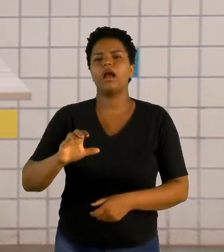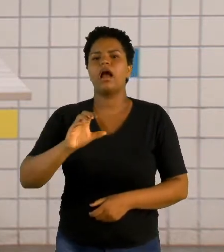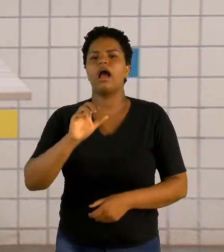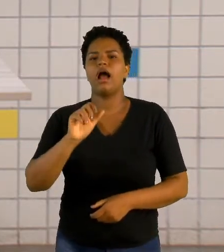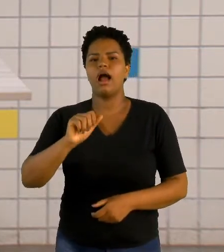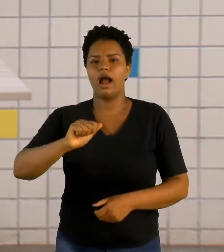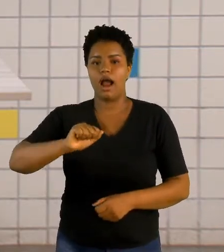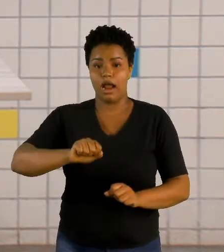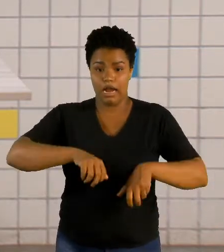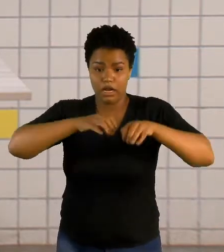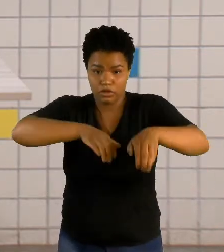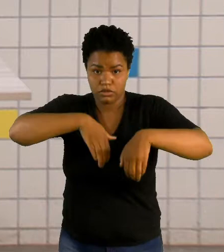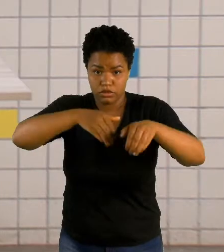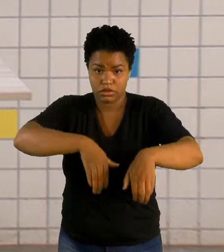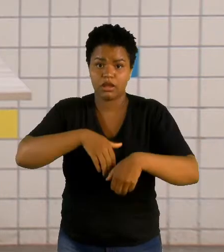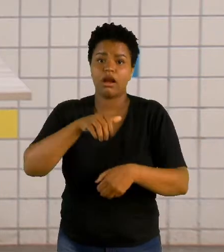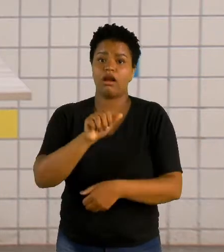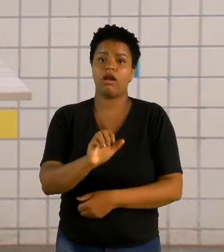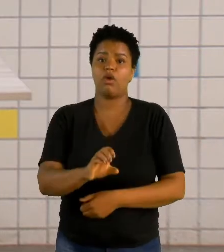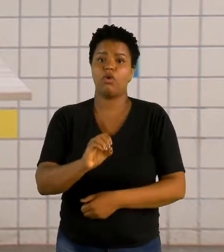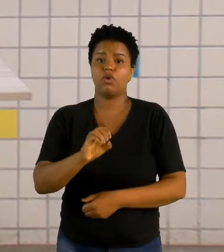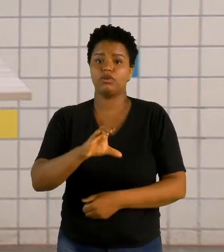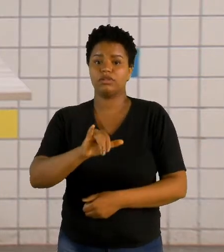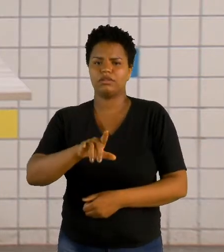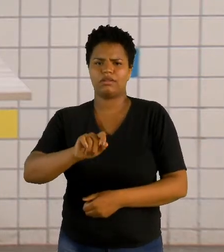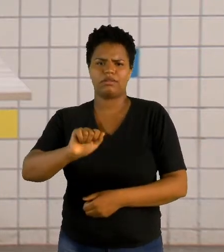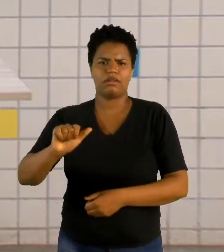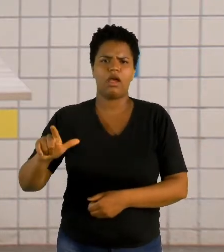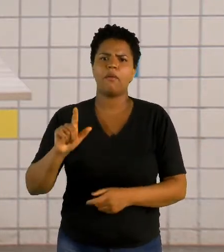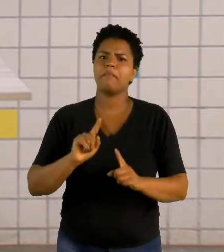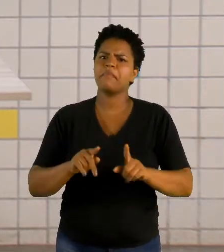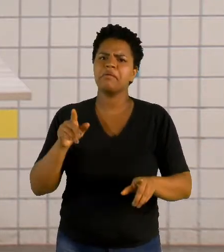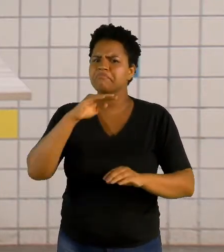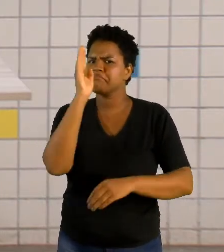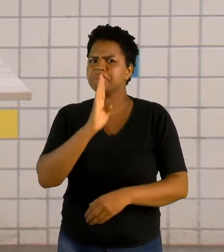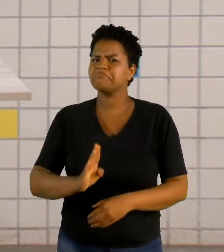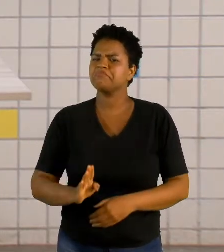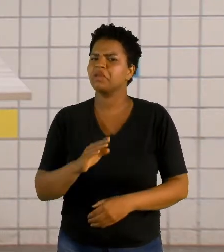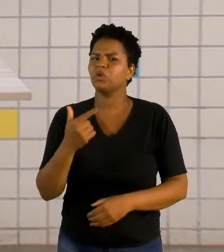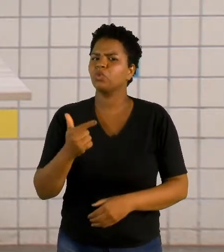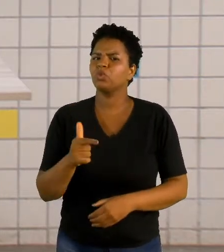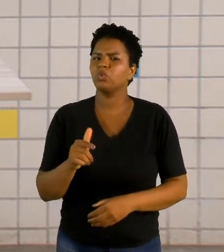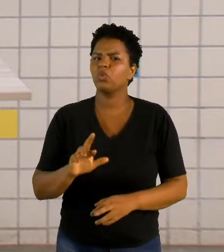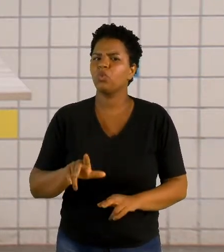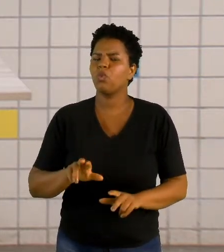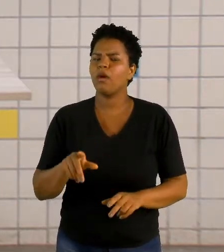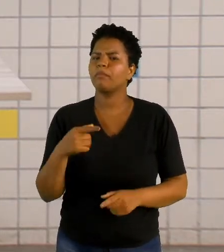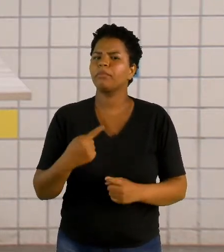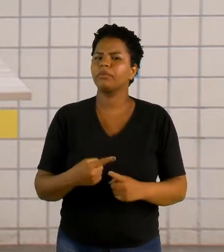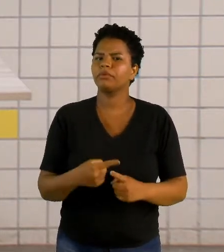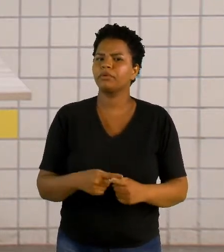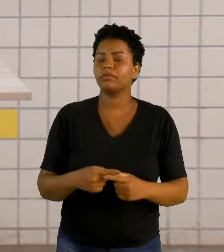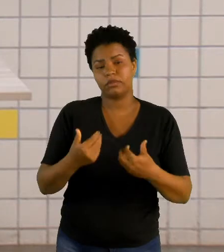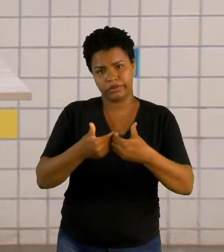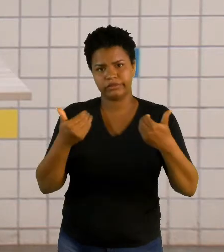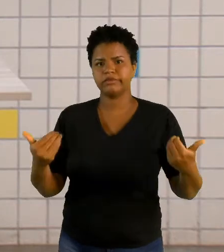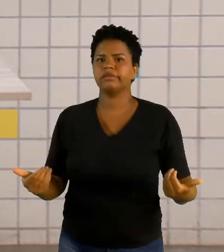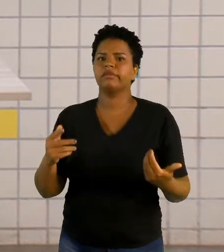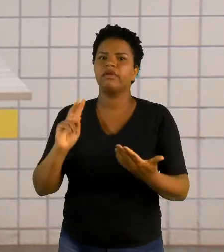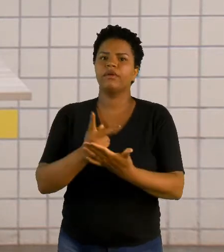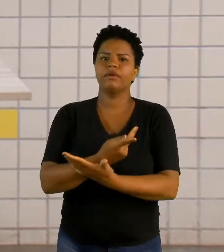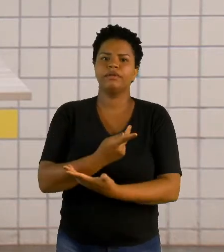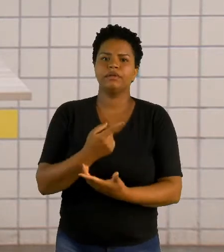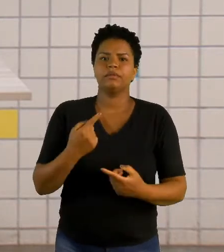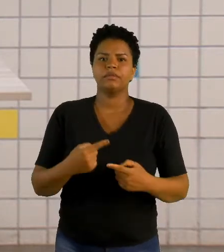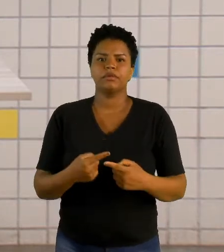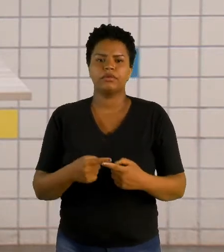Mas por que o Brasil não é tão considerado assim ocidental? E essa divisão, ela vai acontecer. Ela vai acontecer